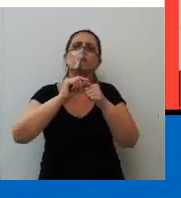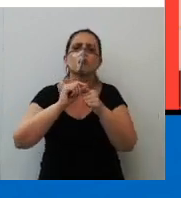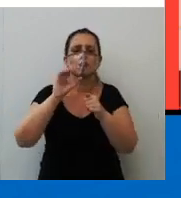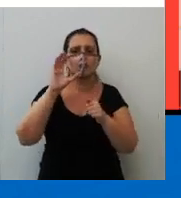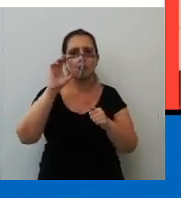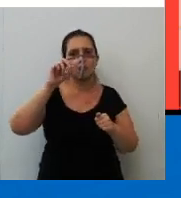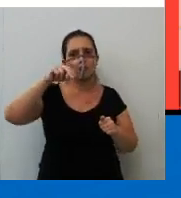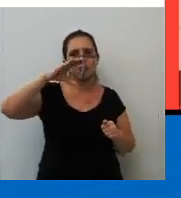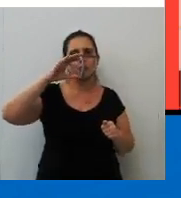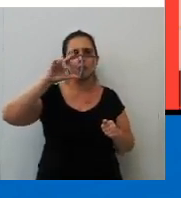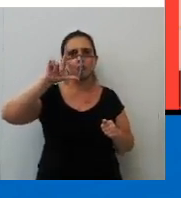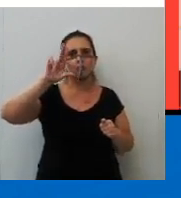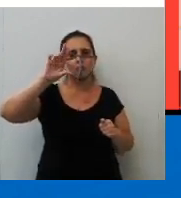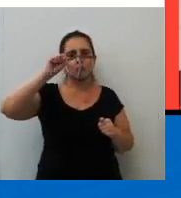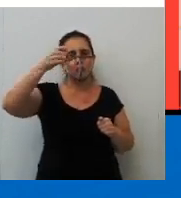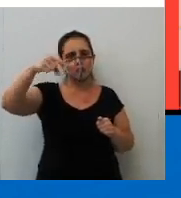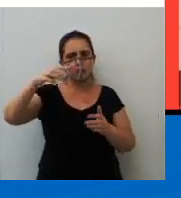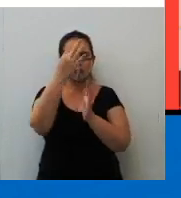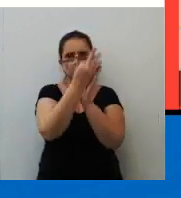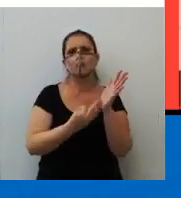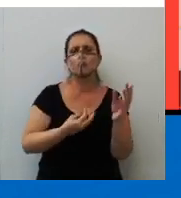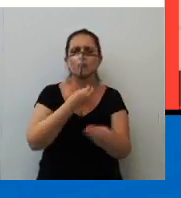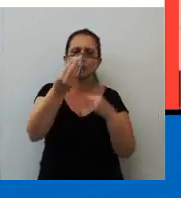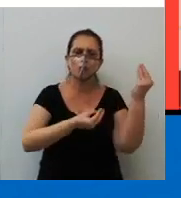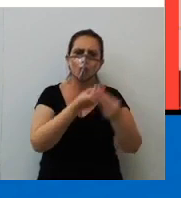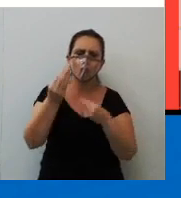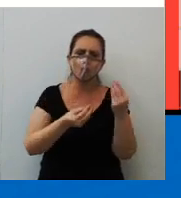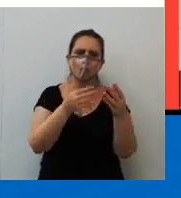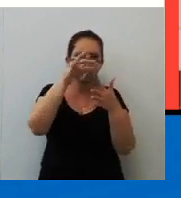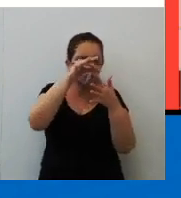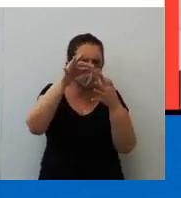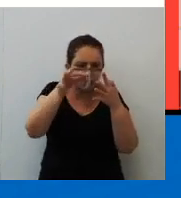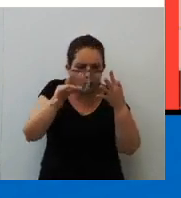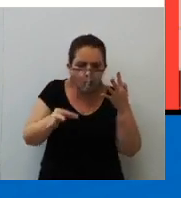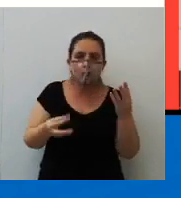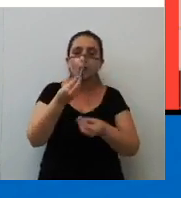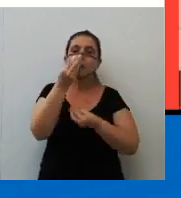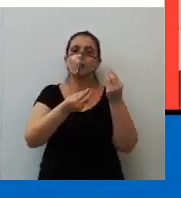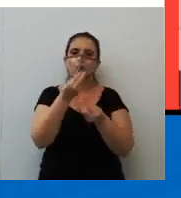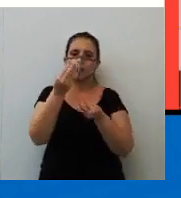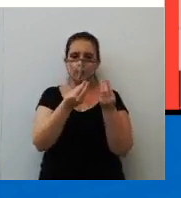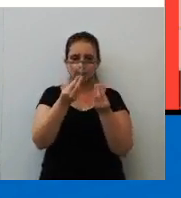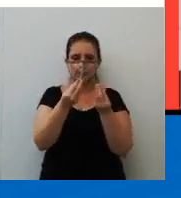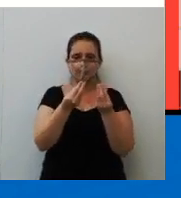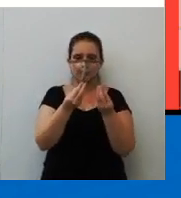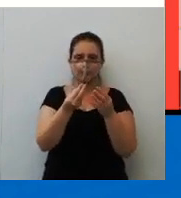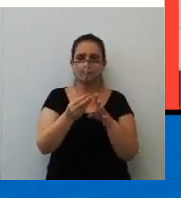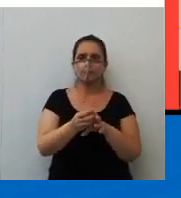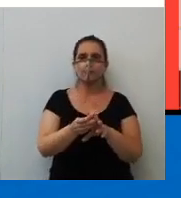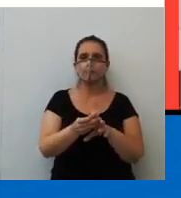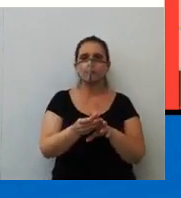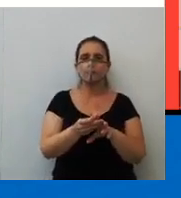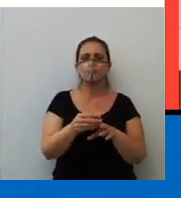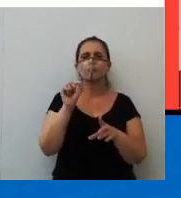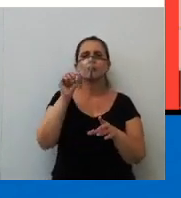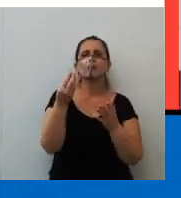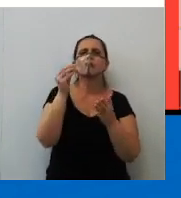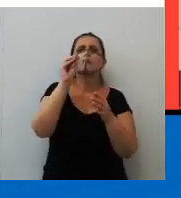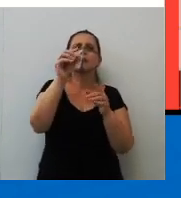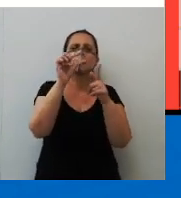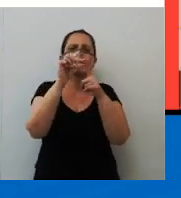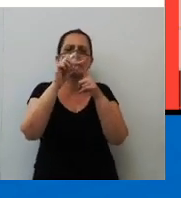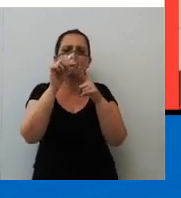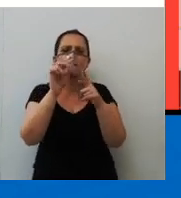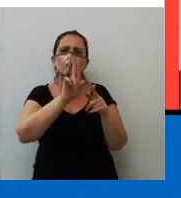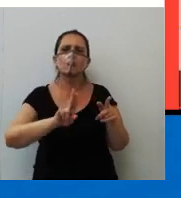texto? Qual o passo a passo? Como ser detalhado? Quais os agentes, interventores que eu